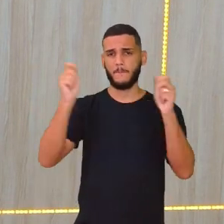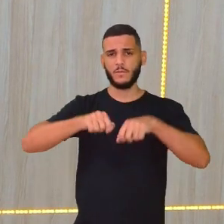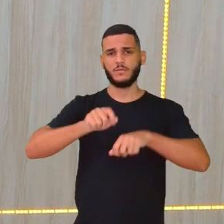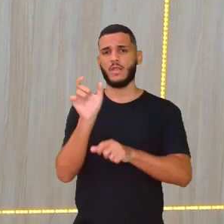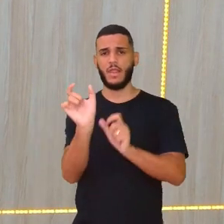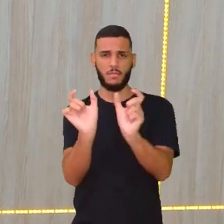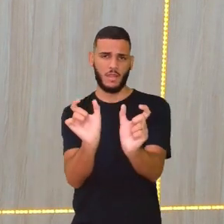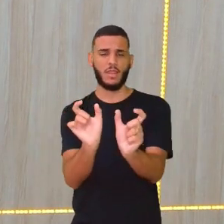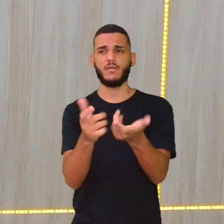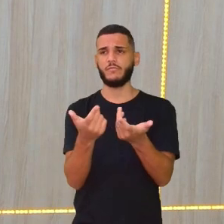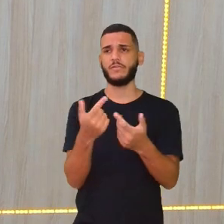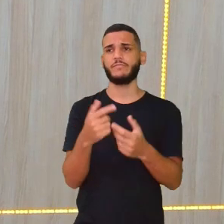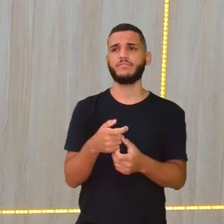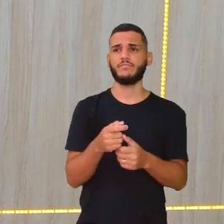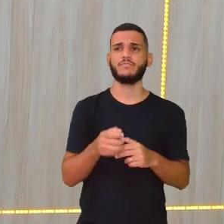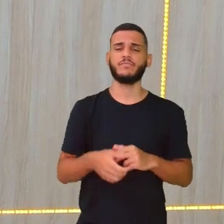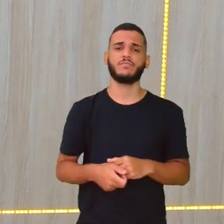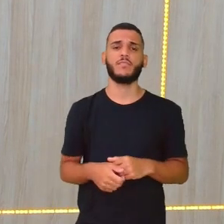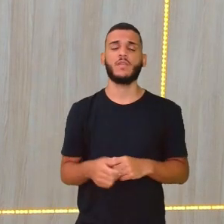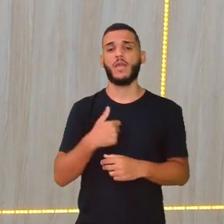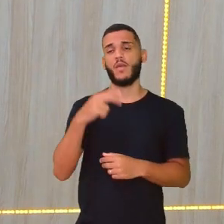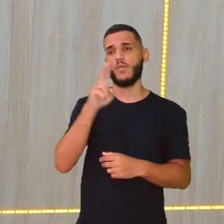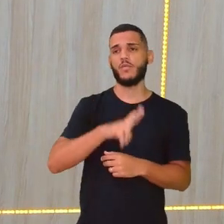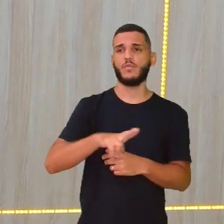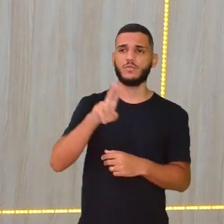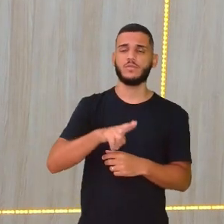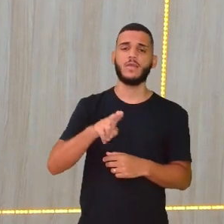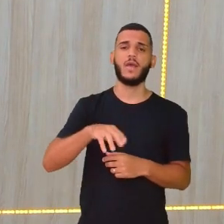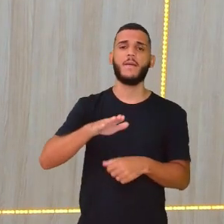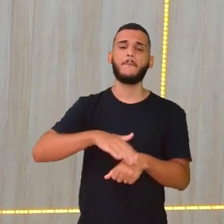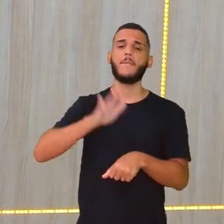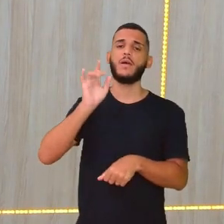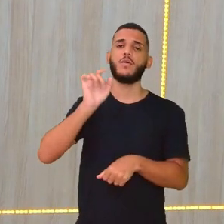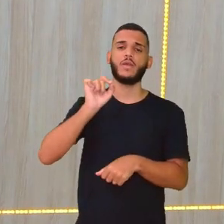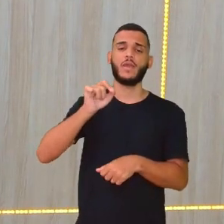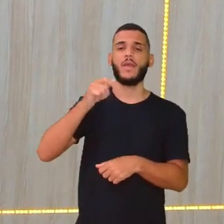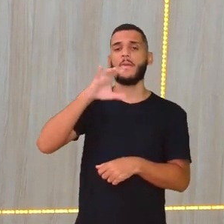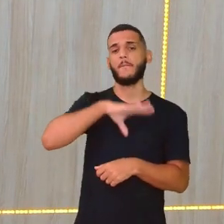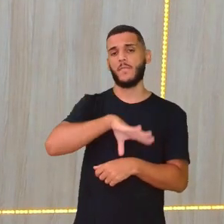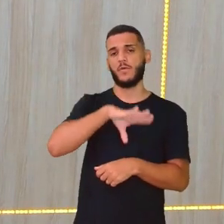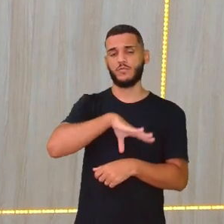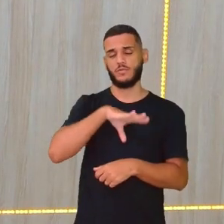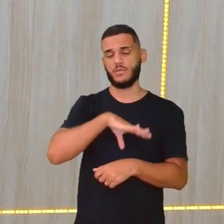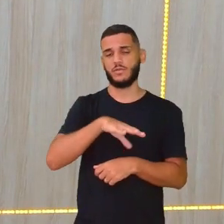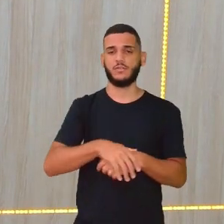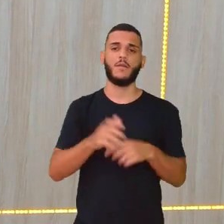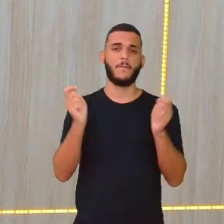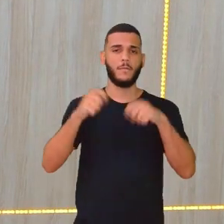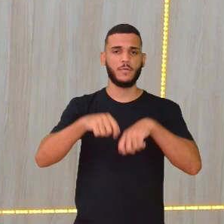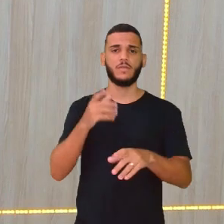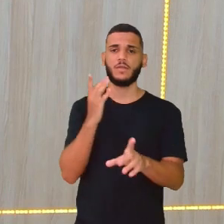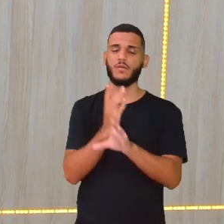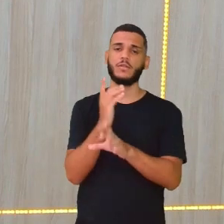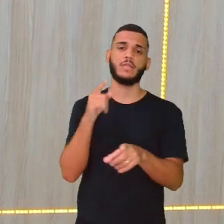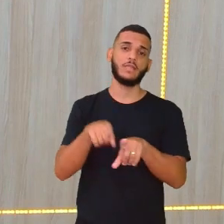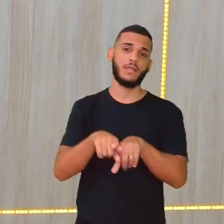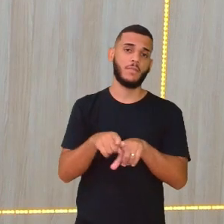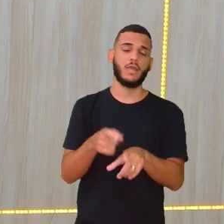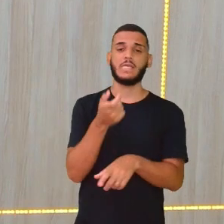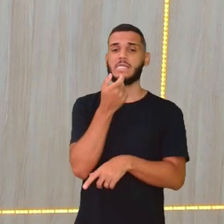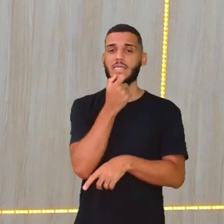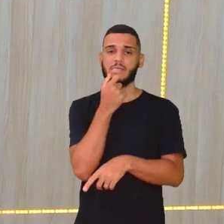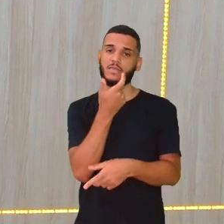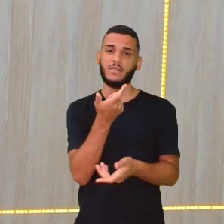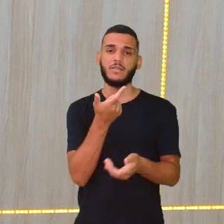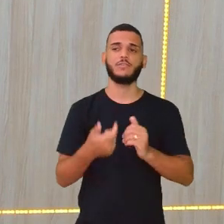podem encontrar aí, eu vou utilizar mais a que é em português, né, mas vocês podem encontrar aí ela escrita